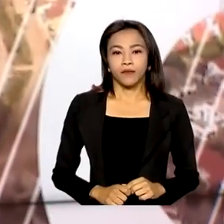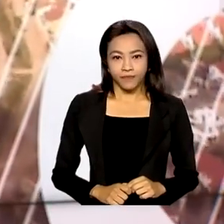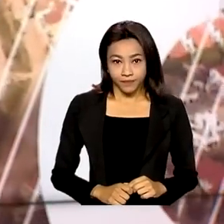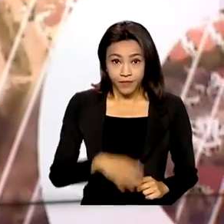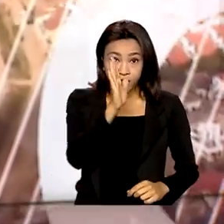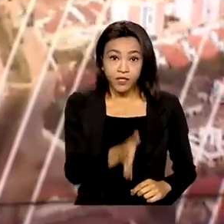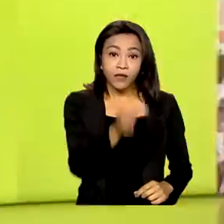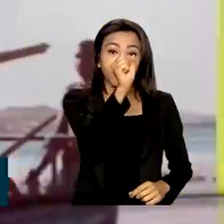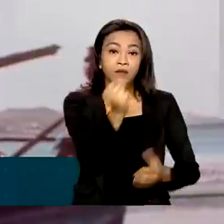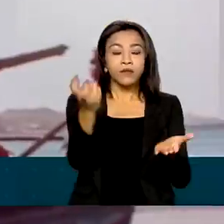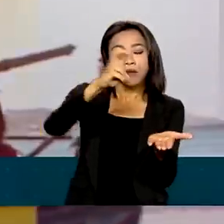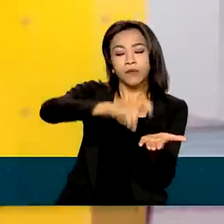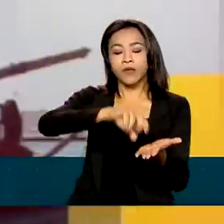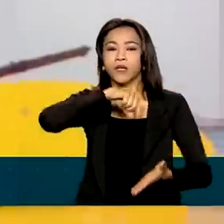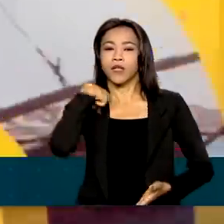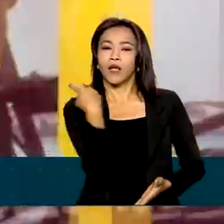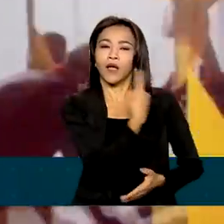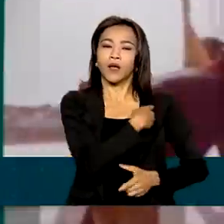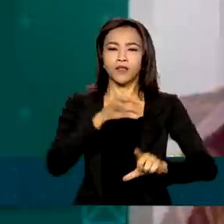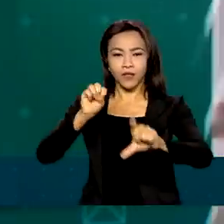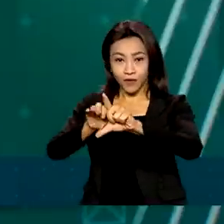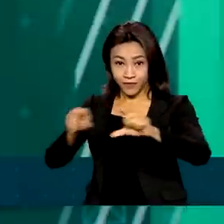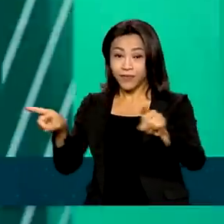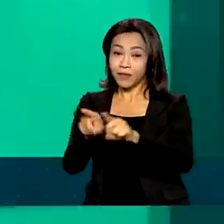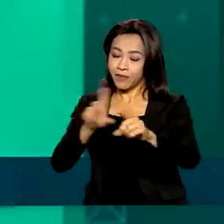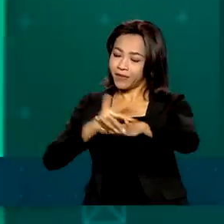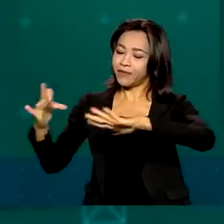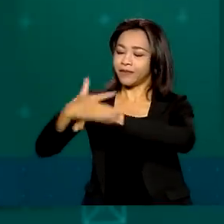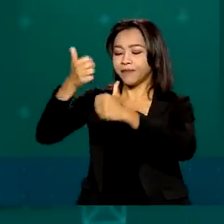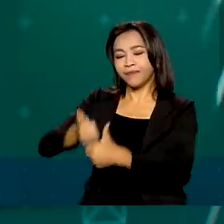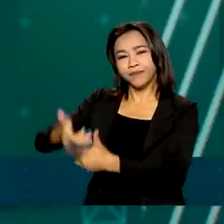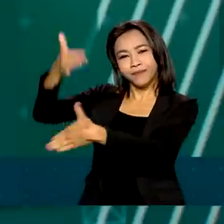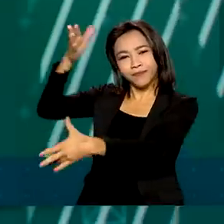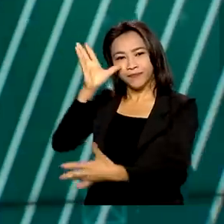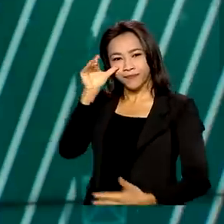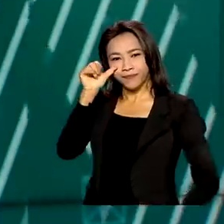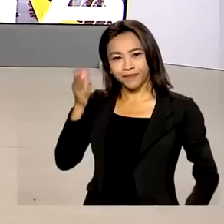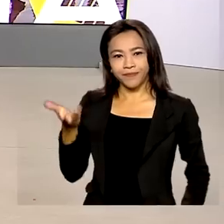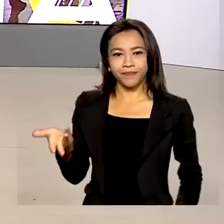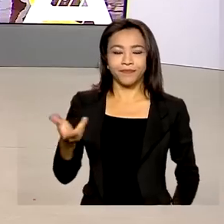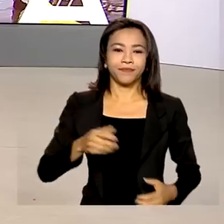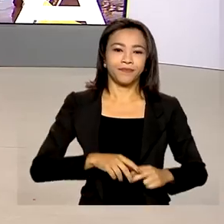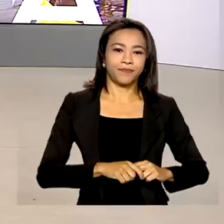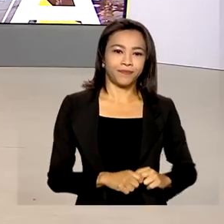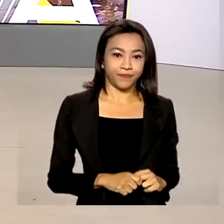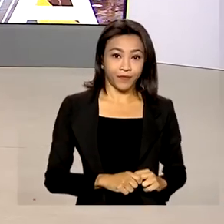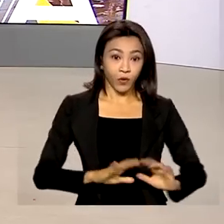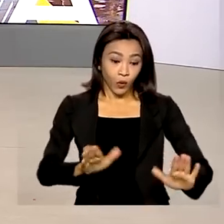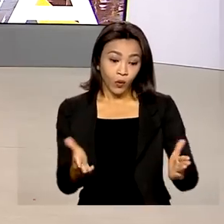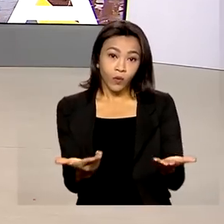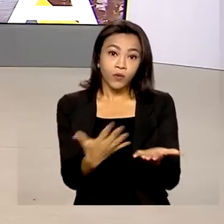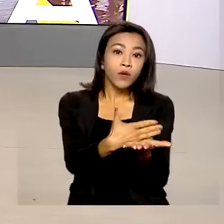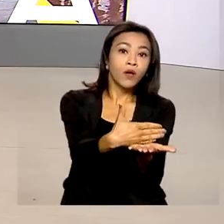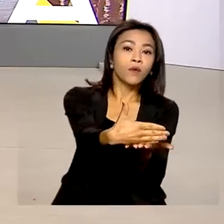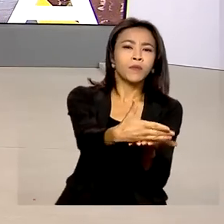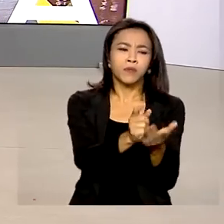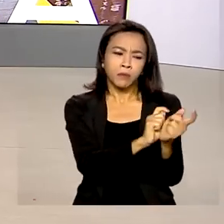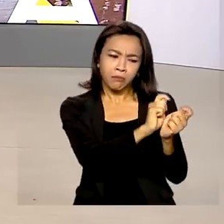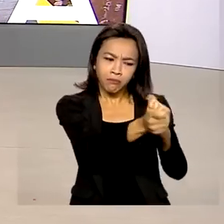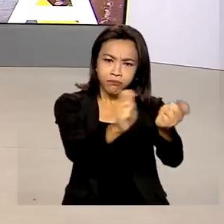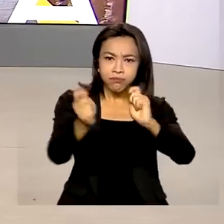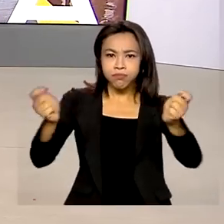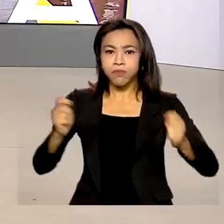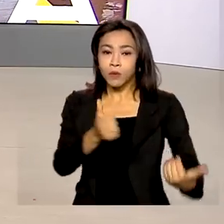São 8 horas da manhã, nós estamos ao vivo também pelas redes sociais. Começam hoje os pagamentos do